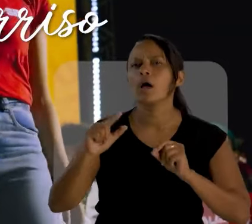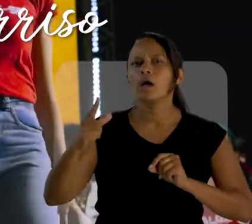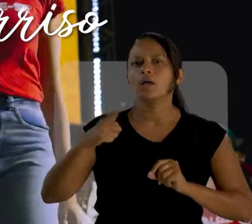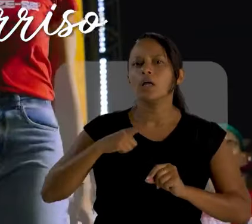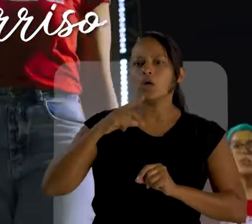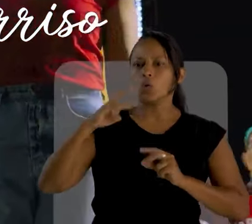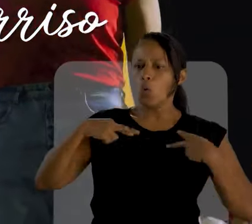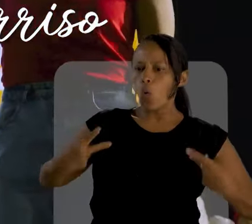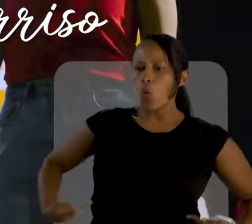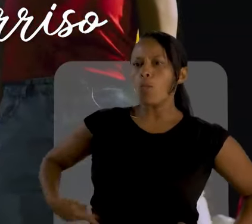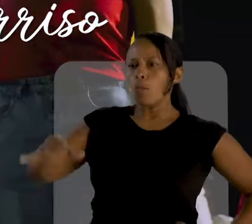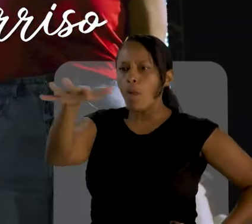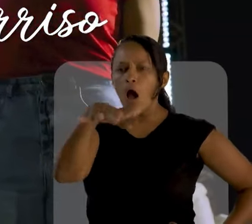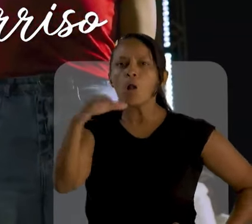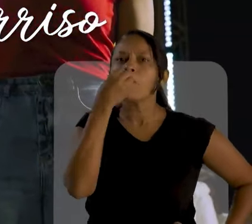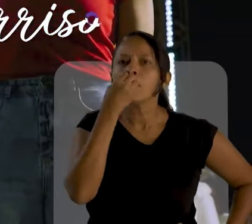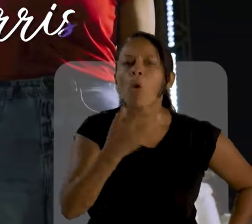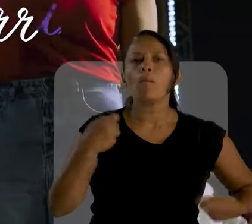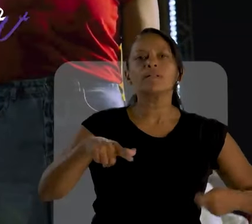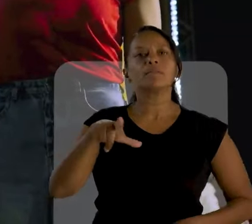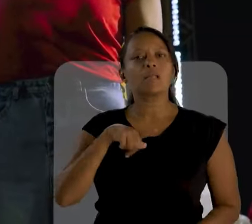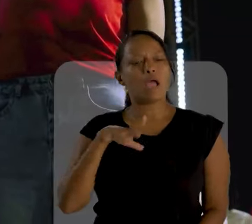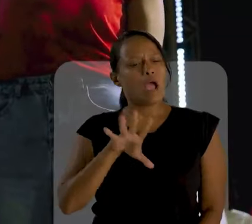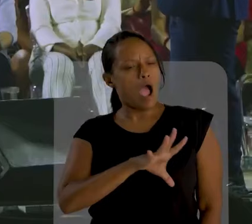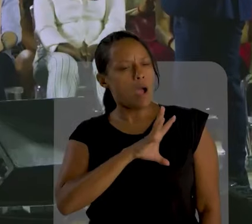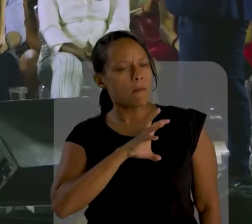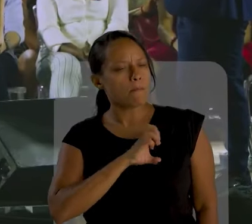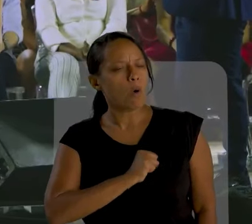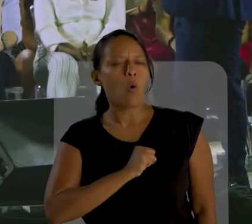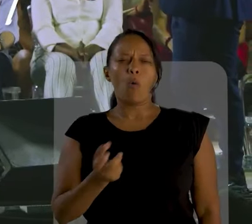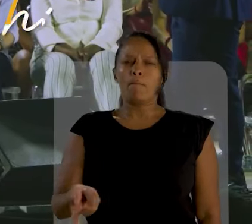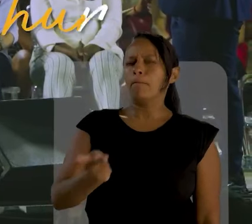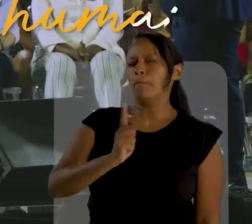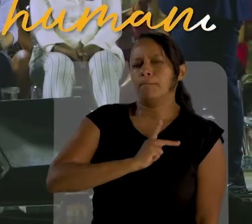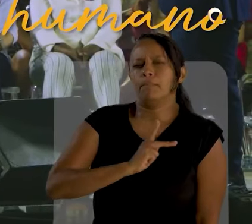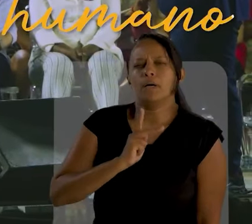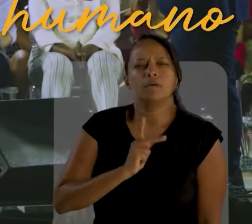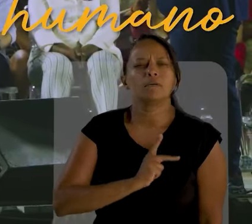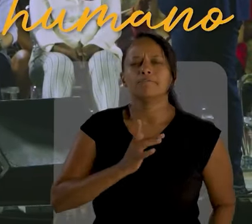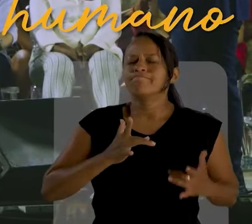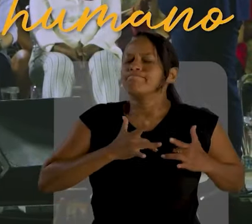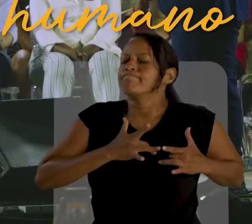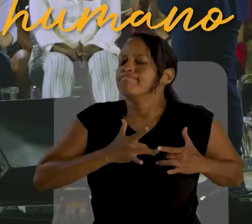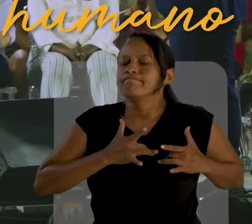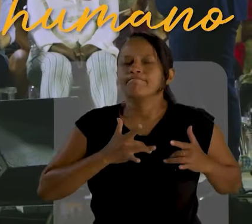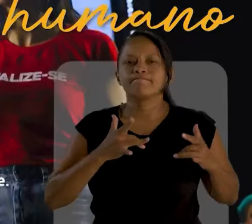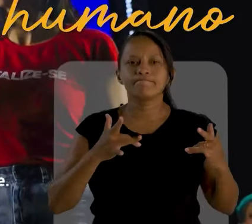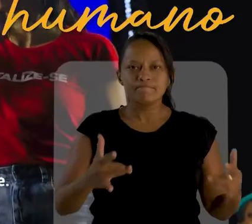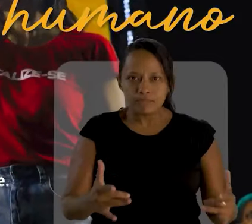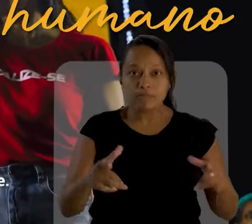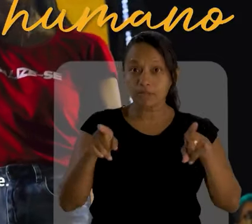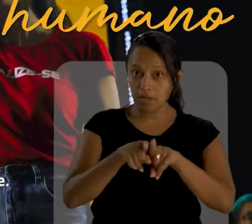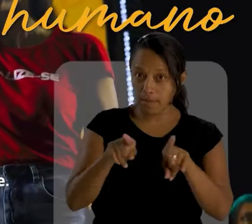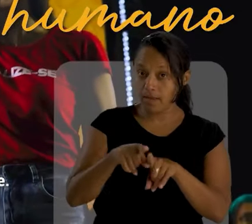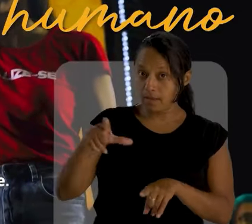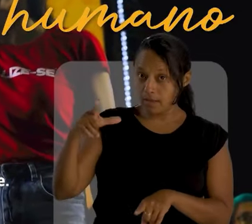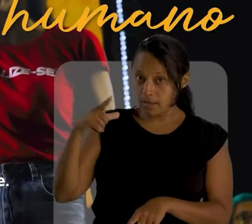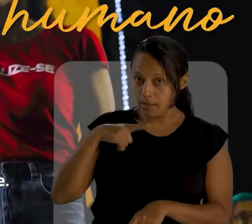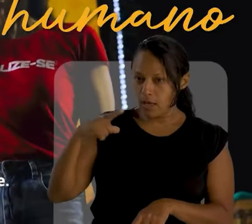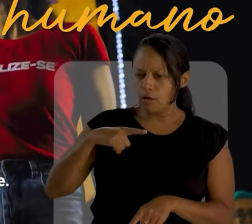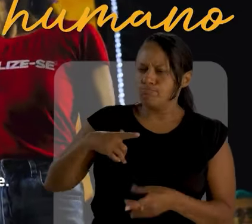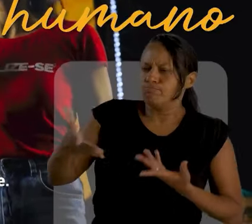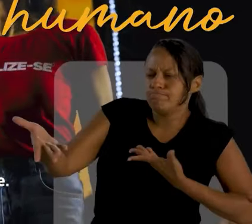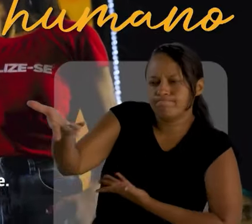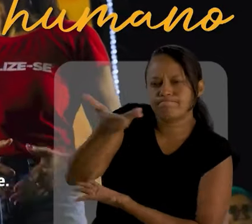aquela coisa que o ser humano bom tem que ter. Amor, ter paixão, ter compaixão